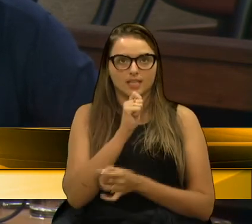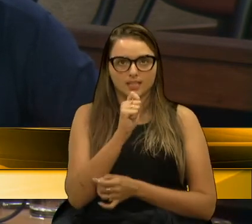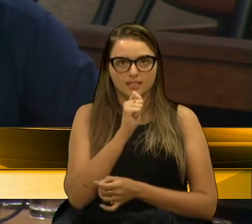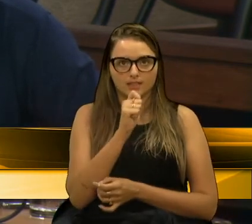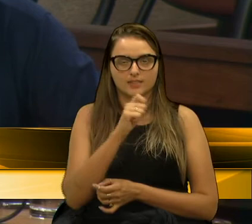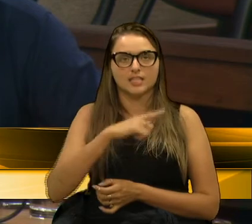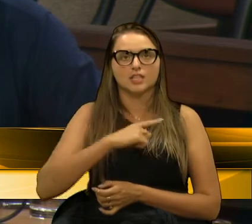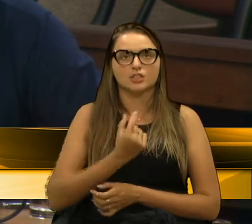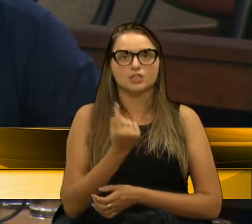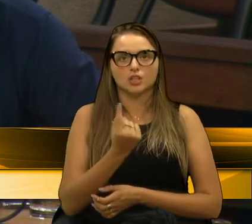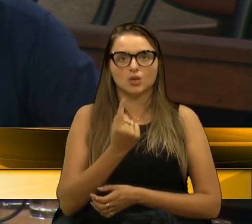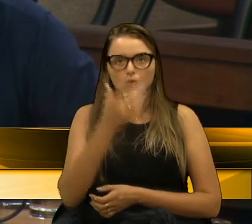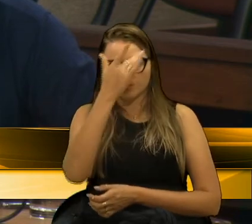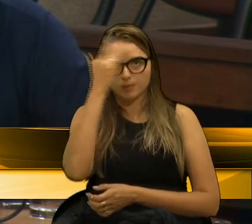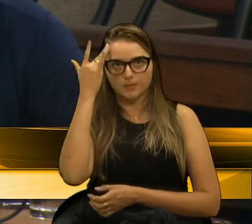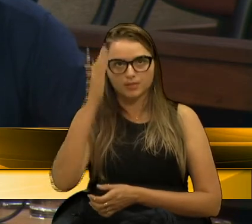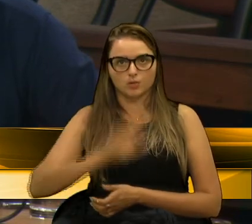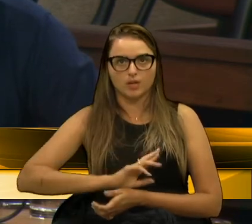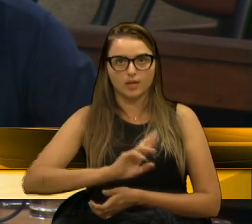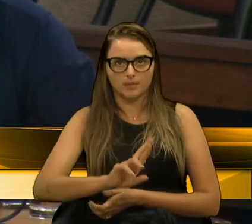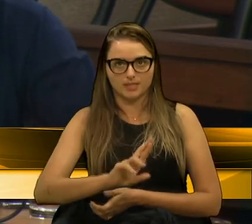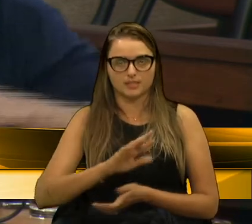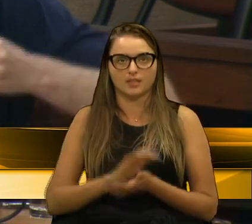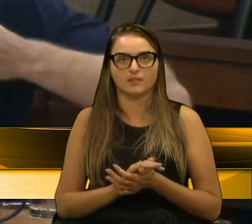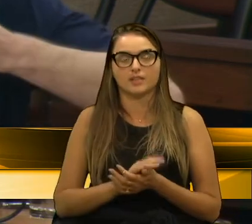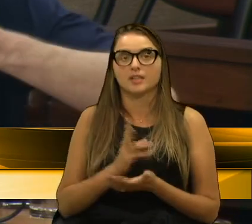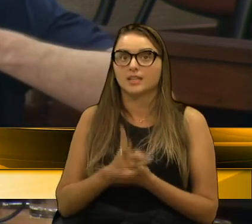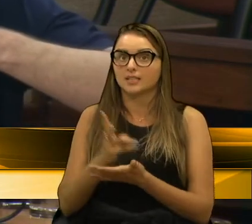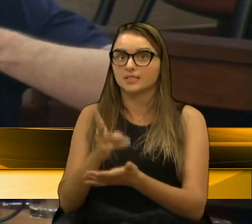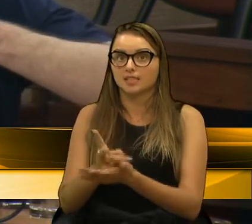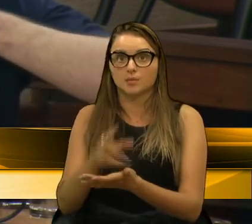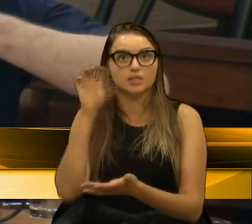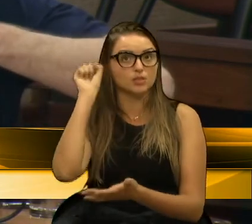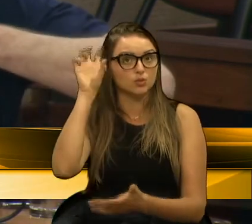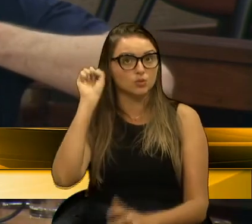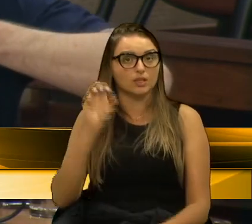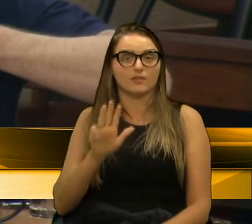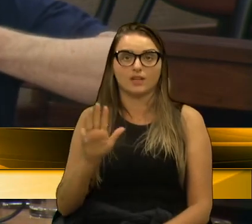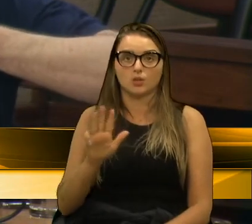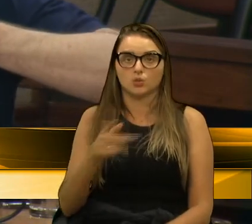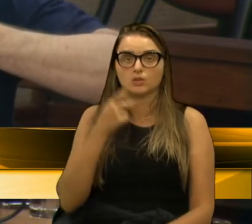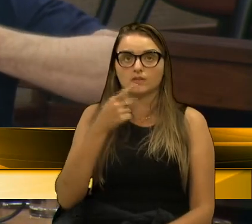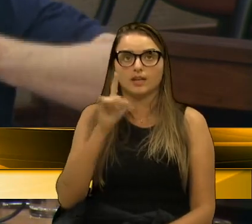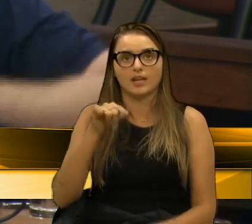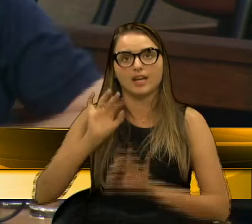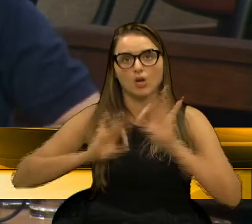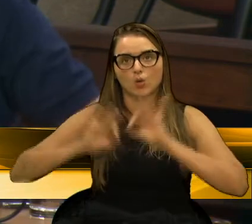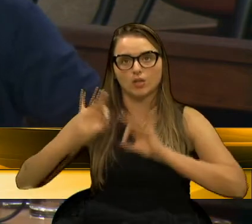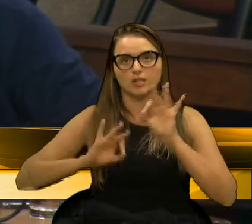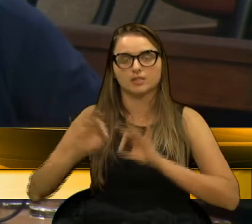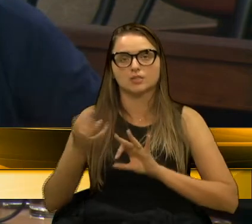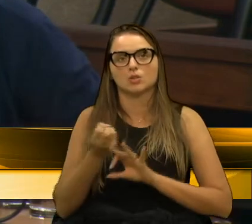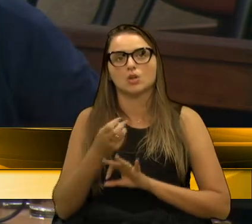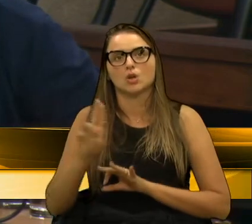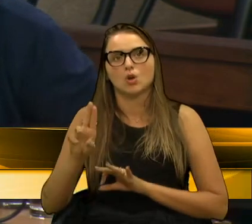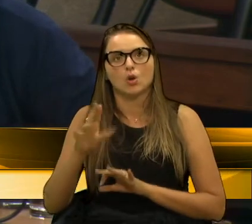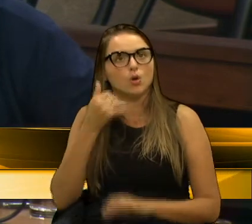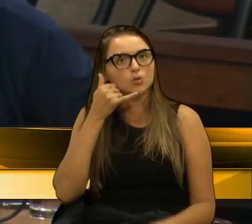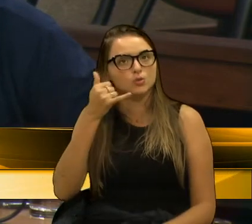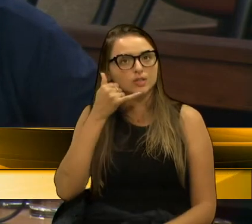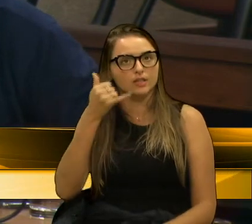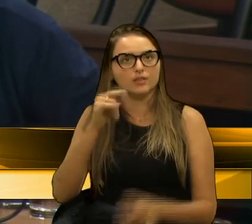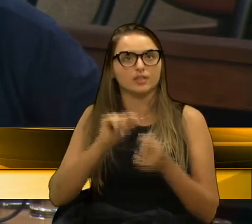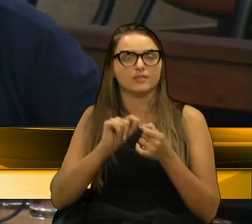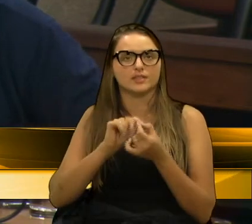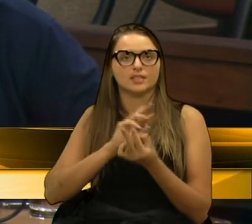porta-voz, que ele não dava entrevista. E as poucas vezes que a gente ouvia ele falar, ou era preparado ou era pego, por exemplo, ele no telefone, fazendo aquela